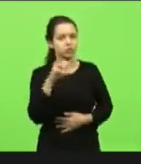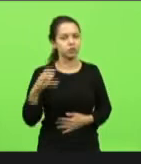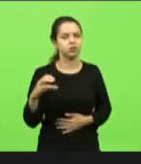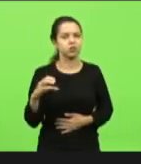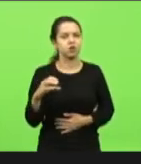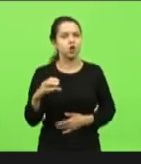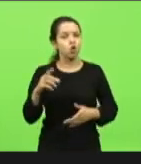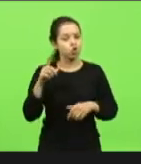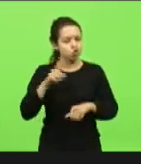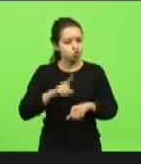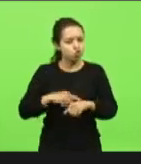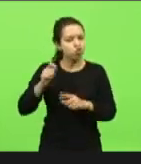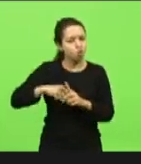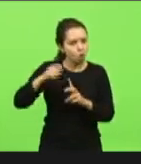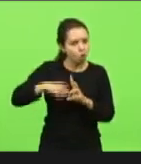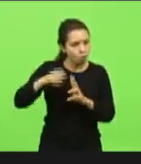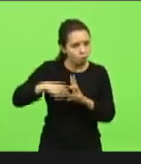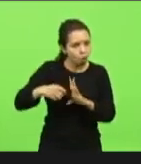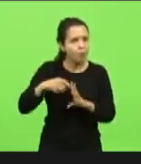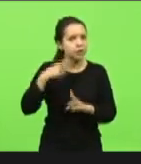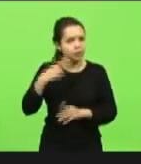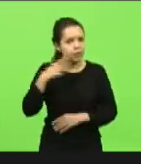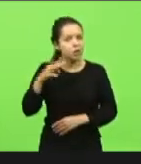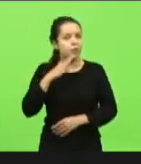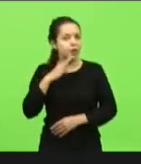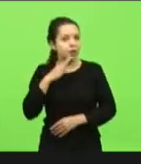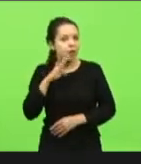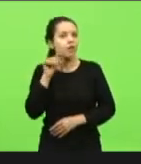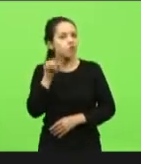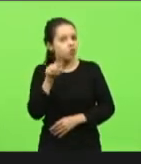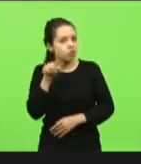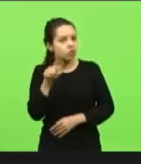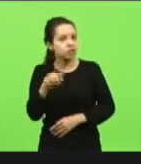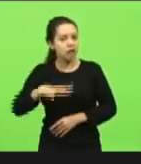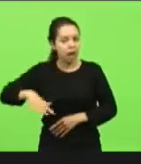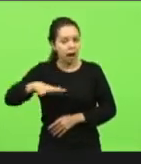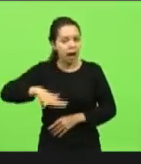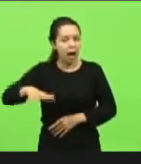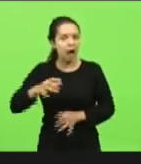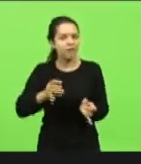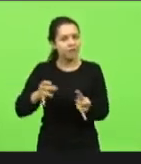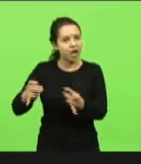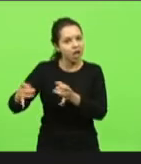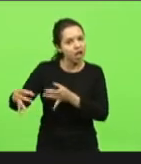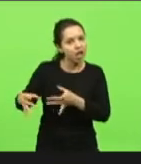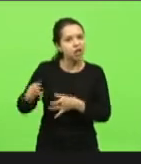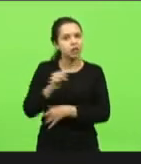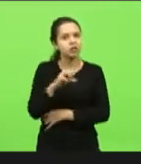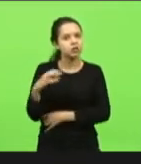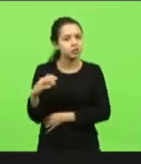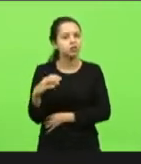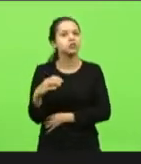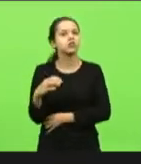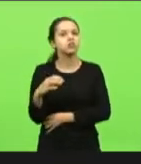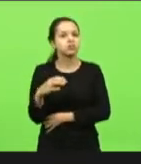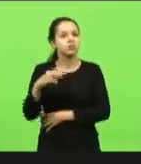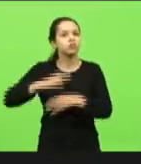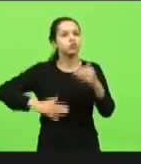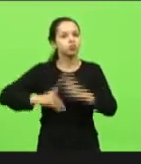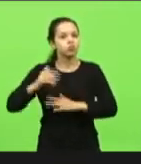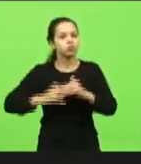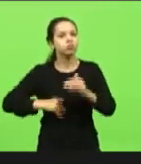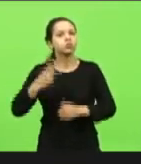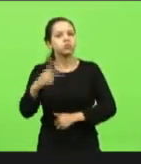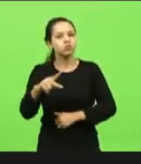todo mês deputado Berlando o senhor que domina a área do varejo de Santa Catarina pela competência do senhor e pelos seus